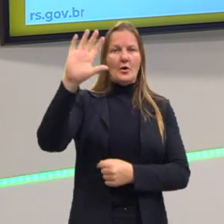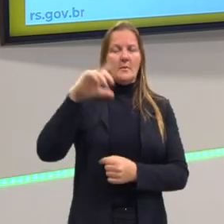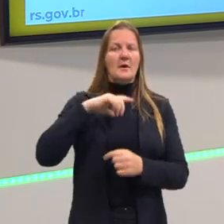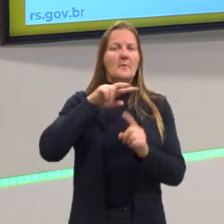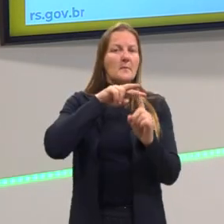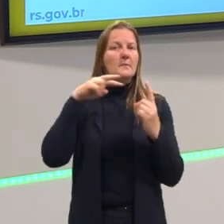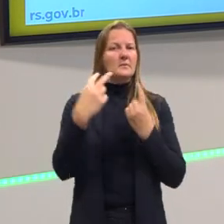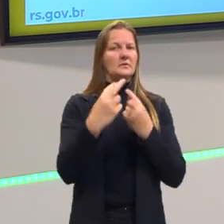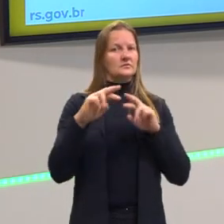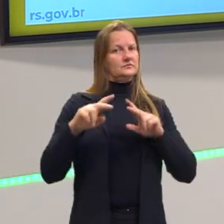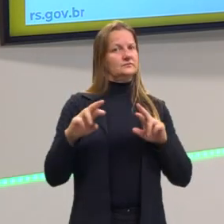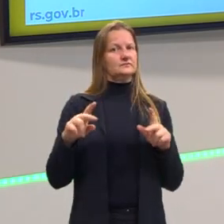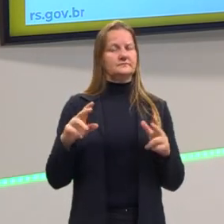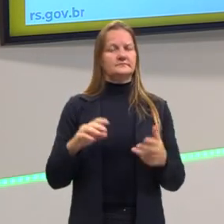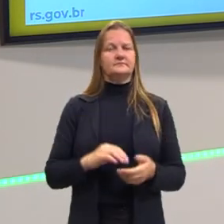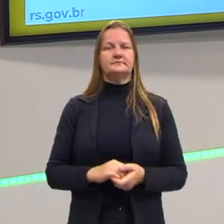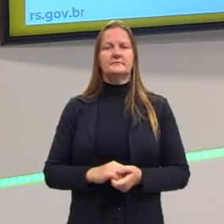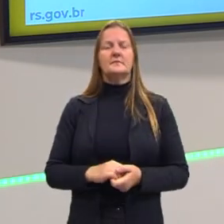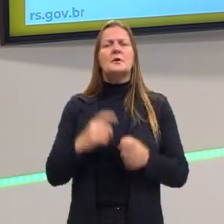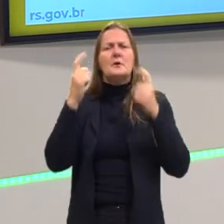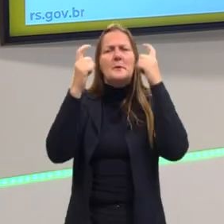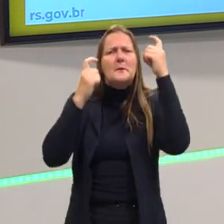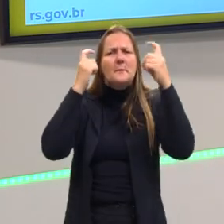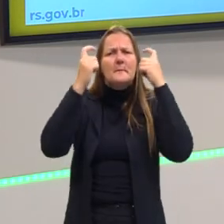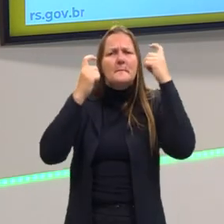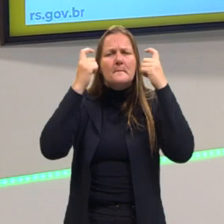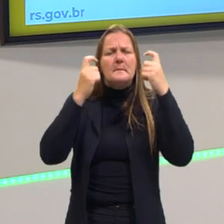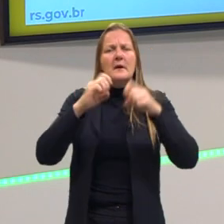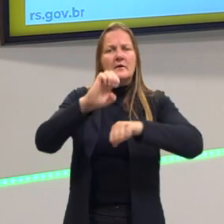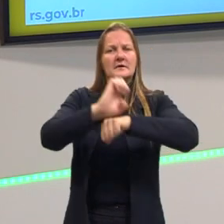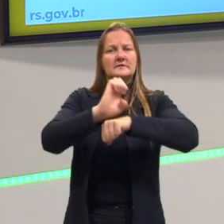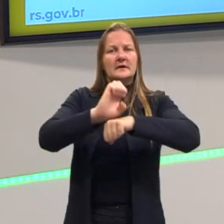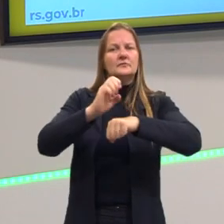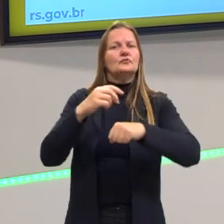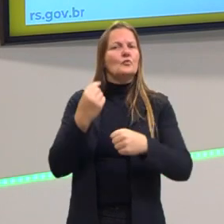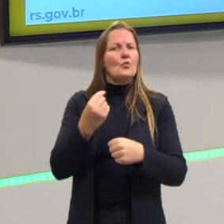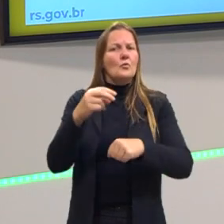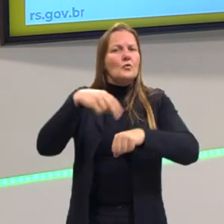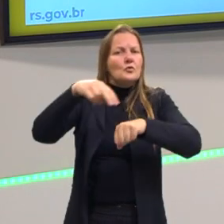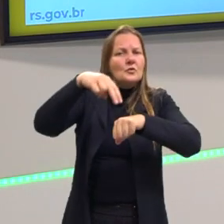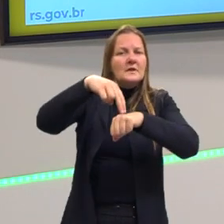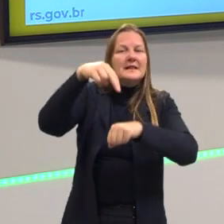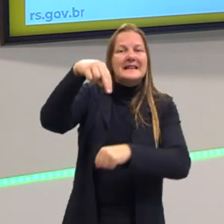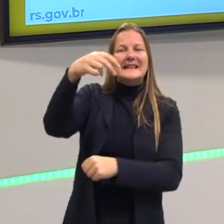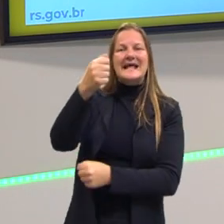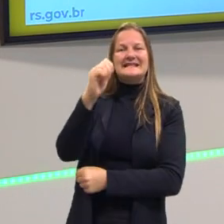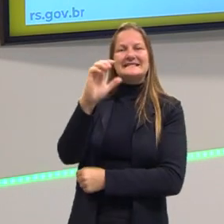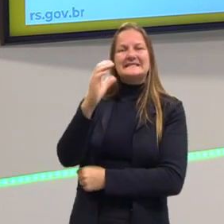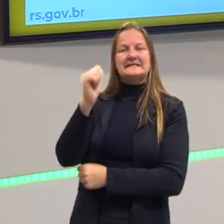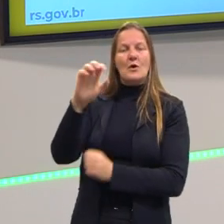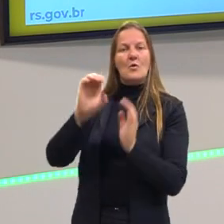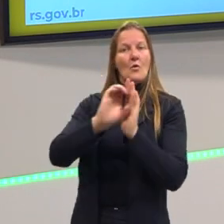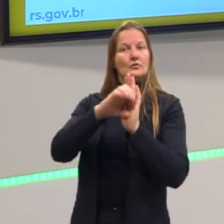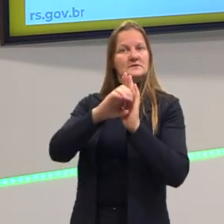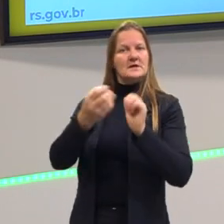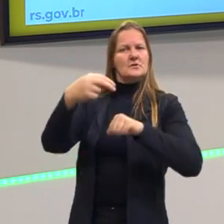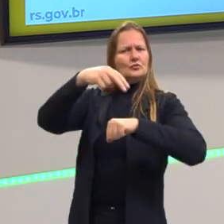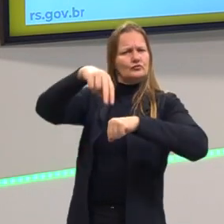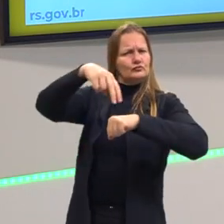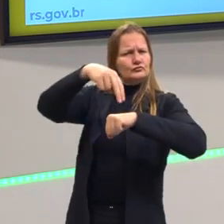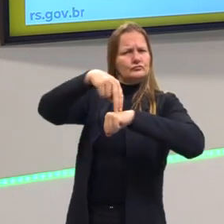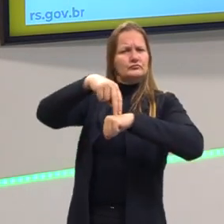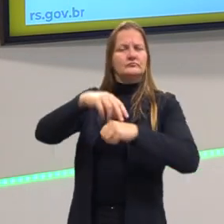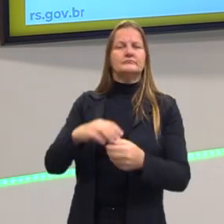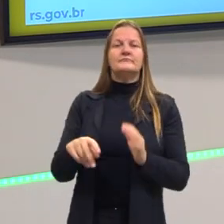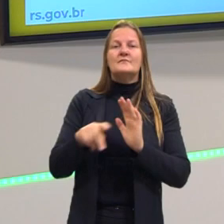perspectiva e nessa preocupação do Estado nacional, do Estado-nação, ela procura e ela está